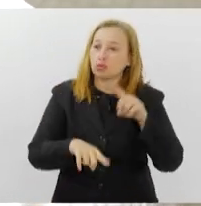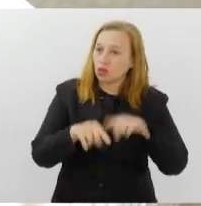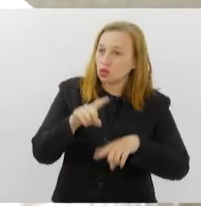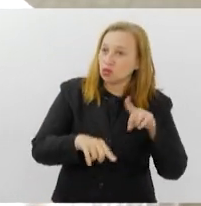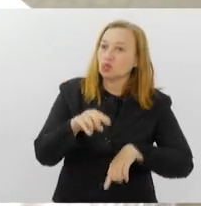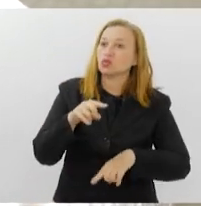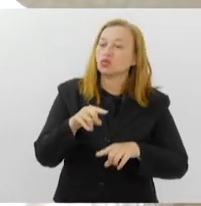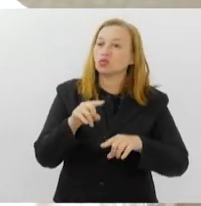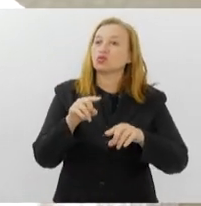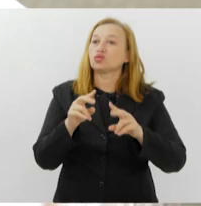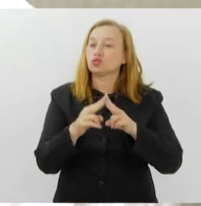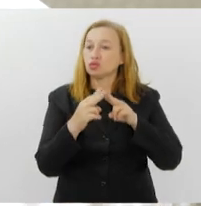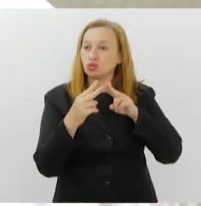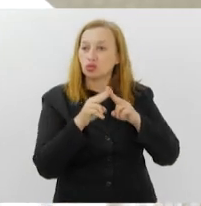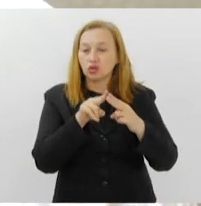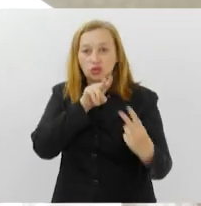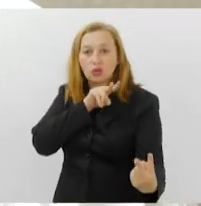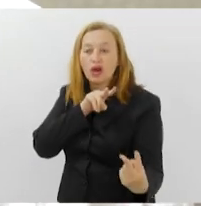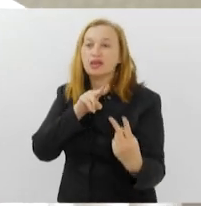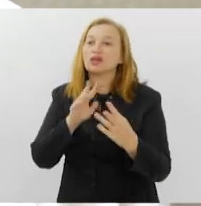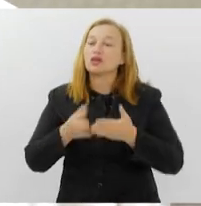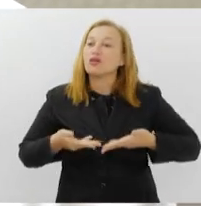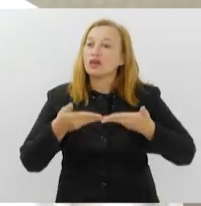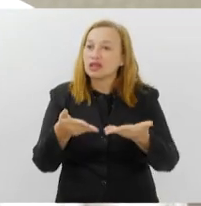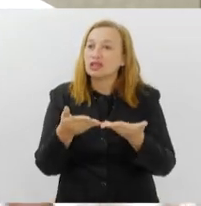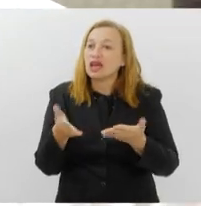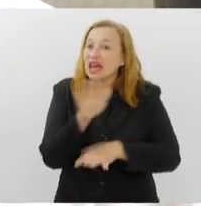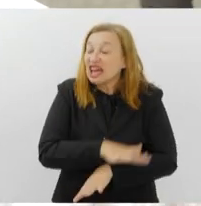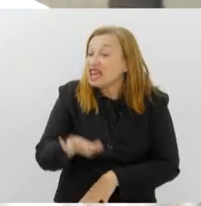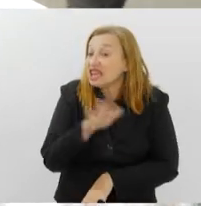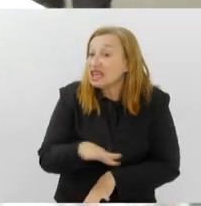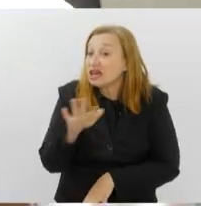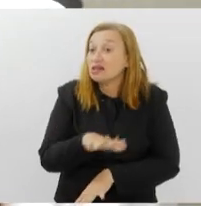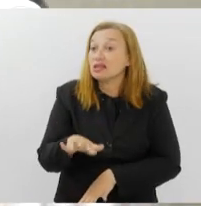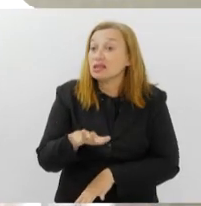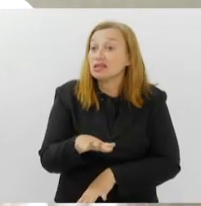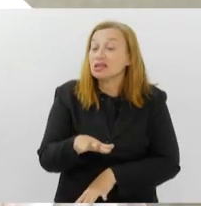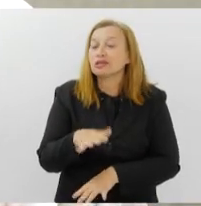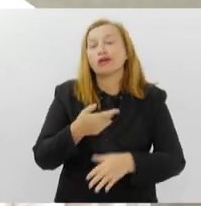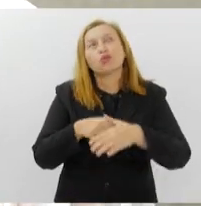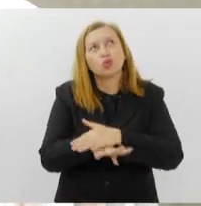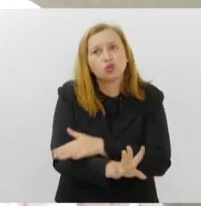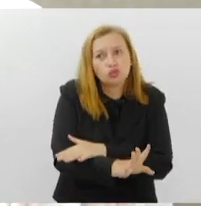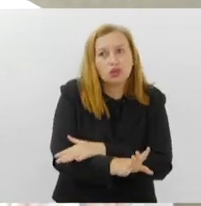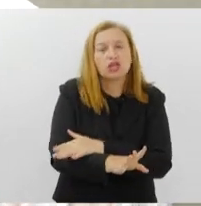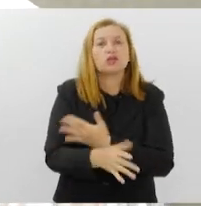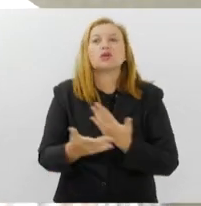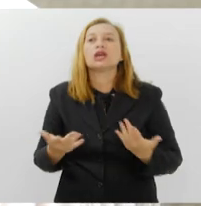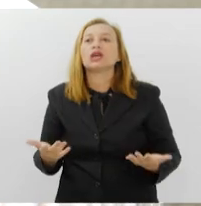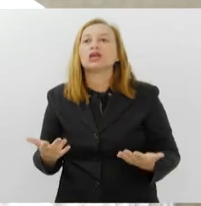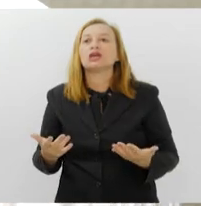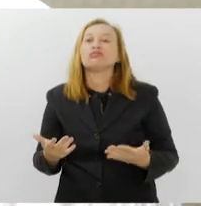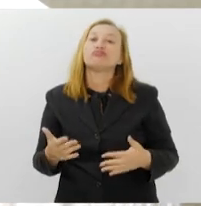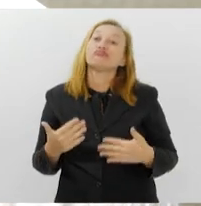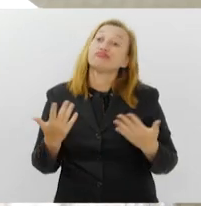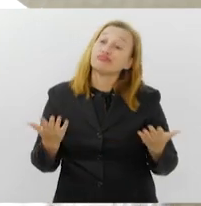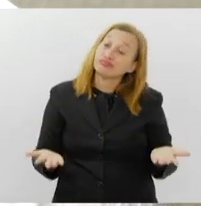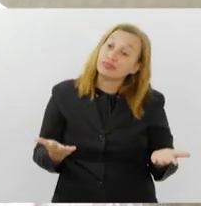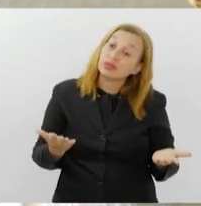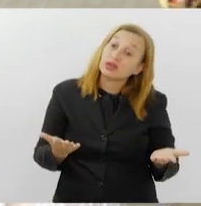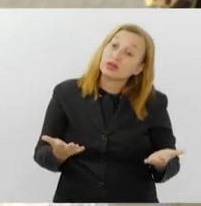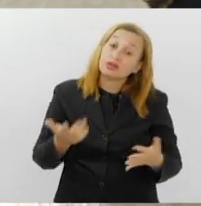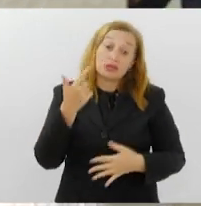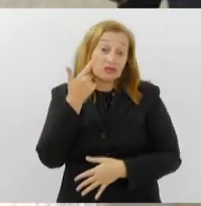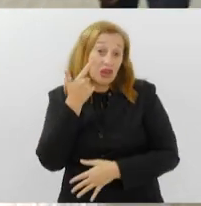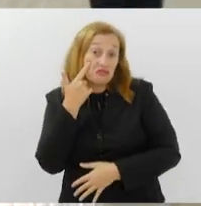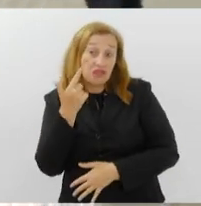virtuais acabam oferecendo. E ela, essa criança acaba se acostumando a isso e aí, quando a gente